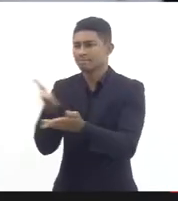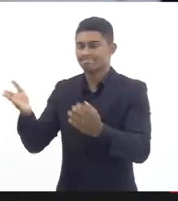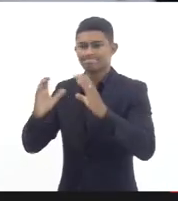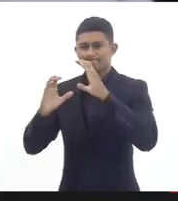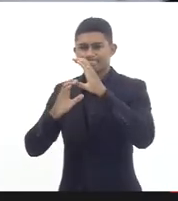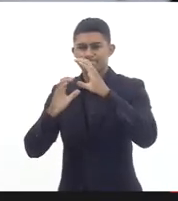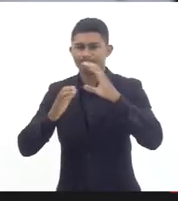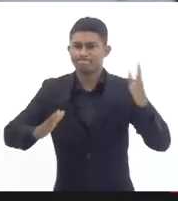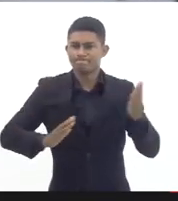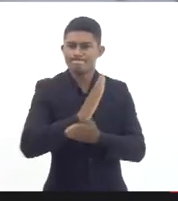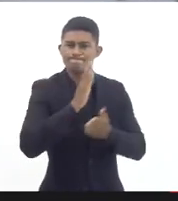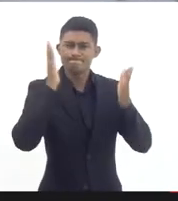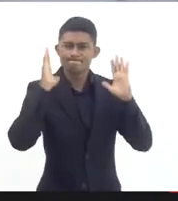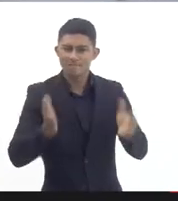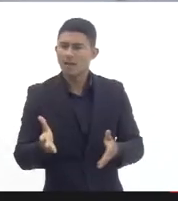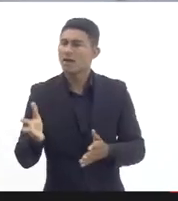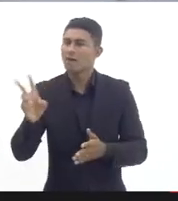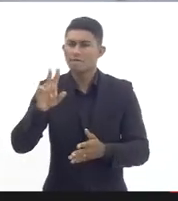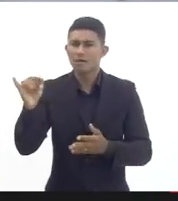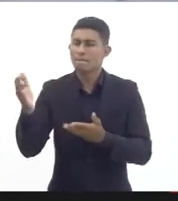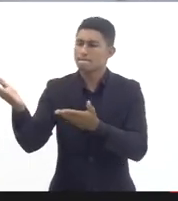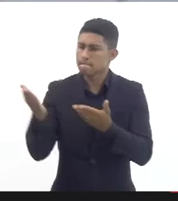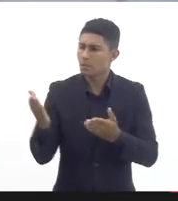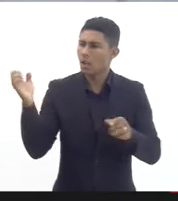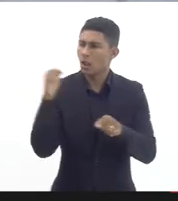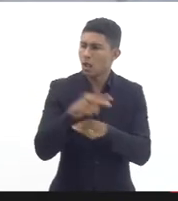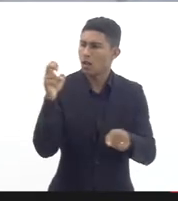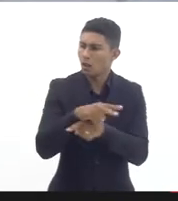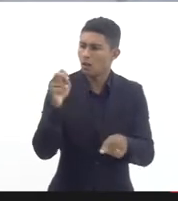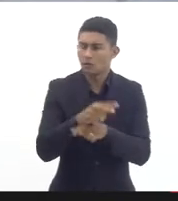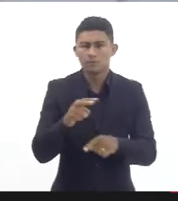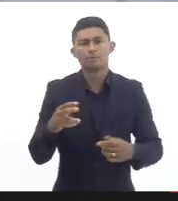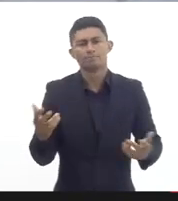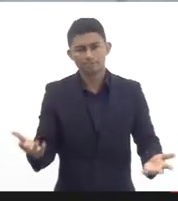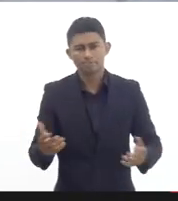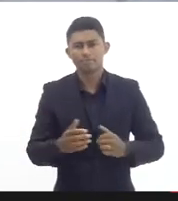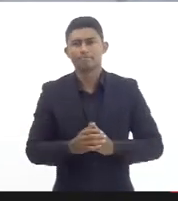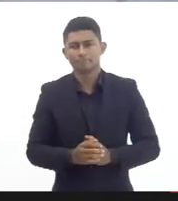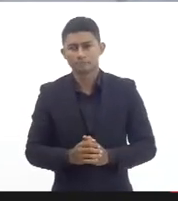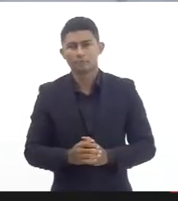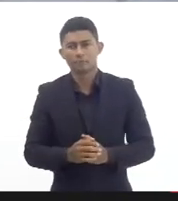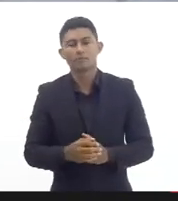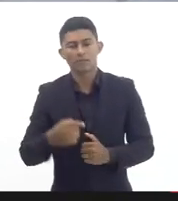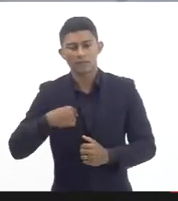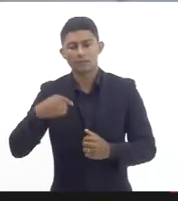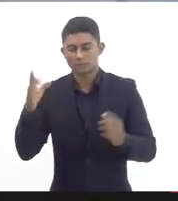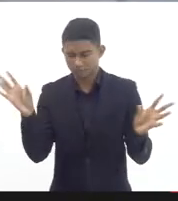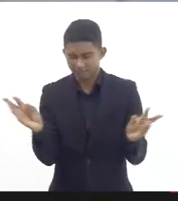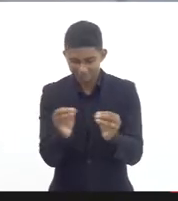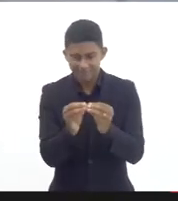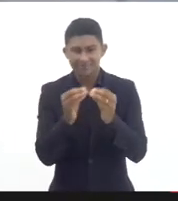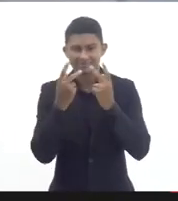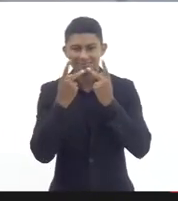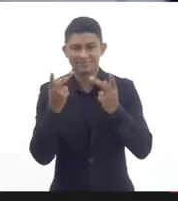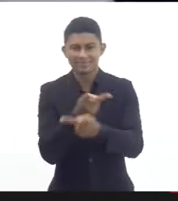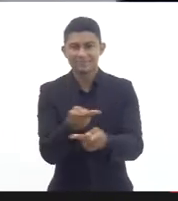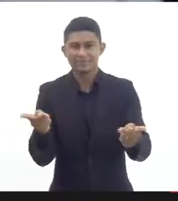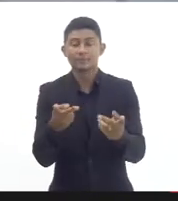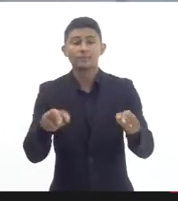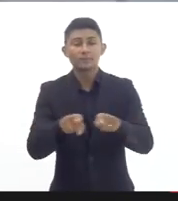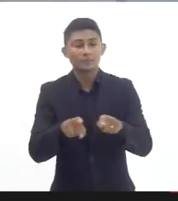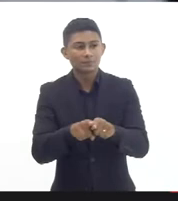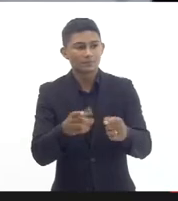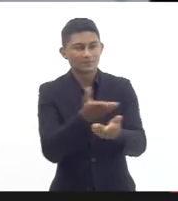até com os servidores nossos também acho que essa é a fala inicial como ouvir os demais